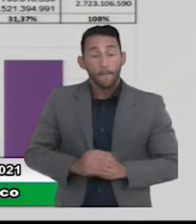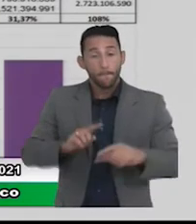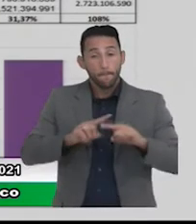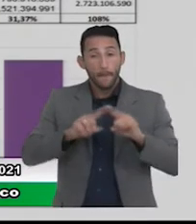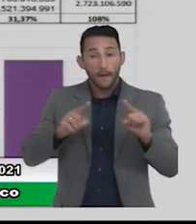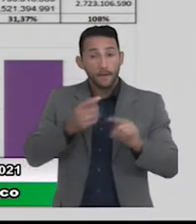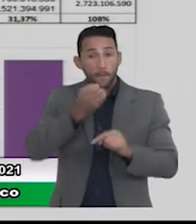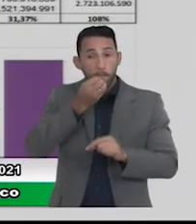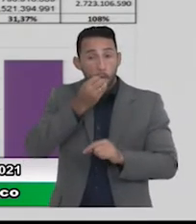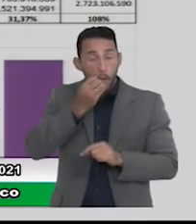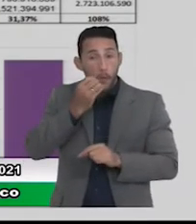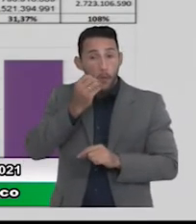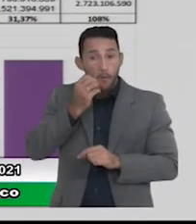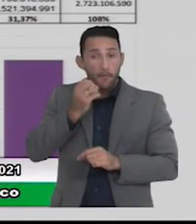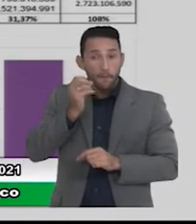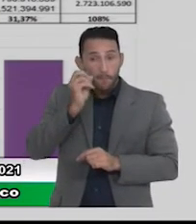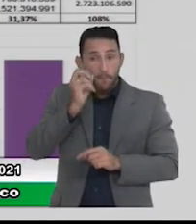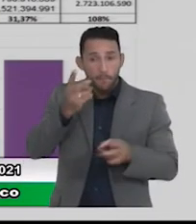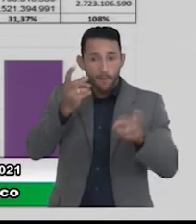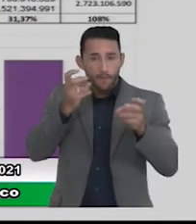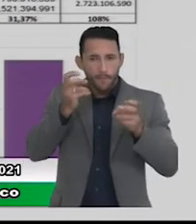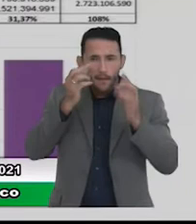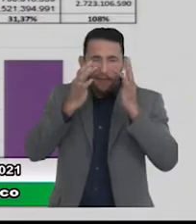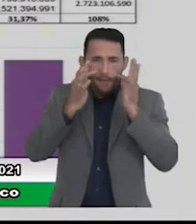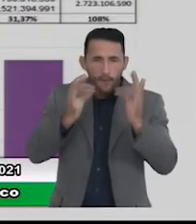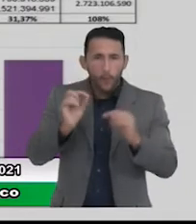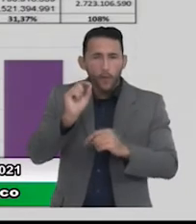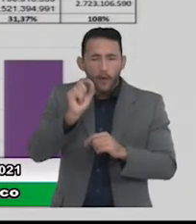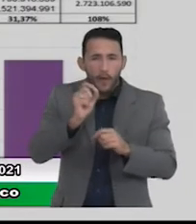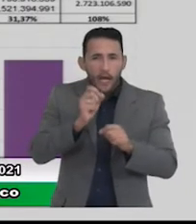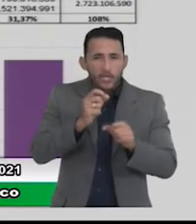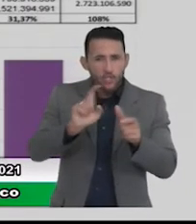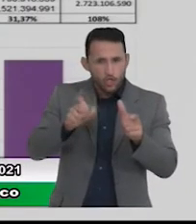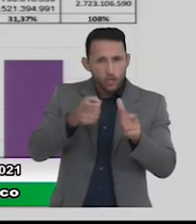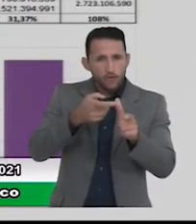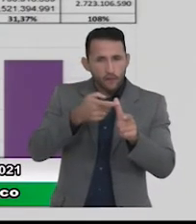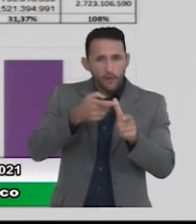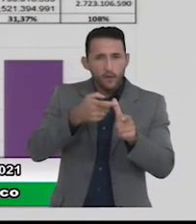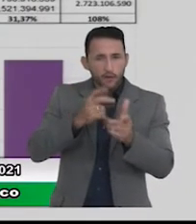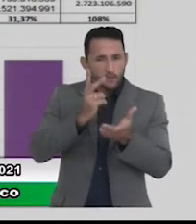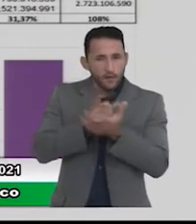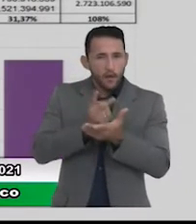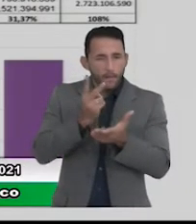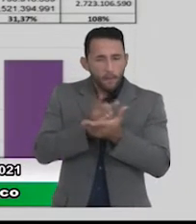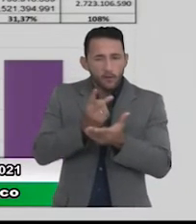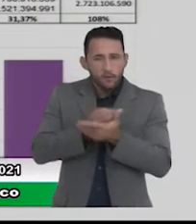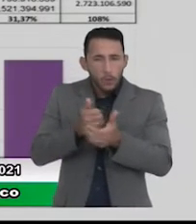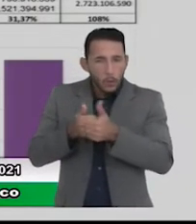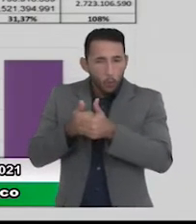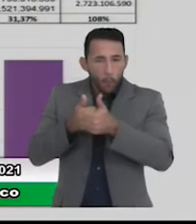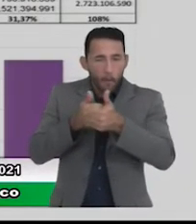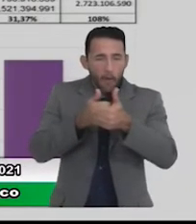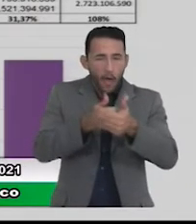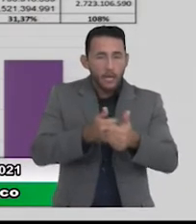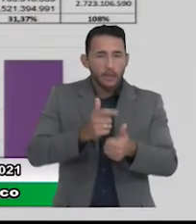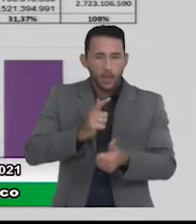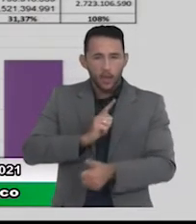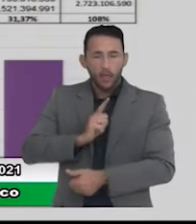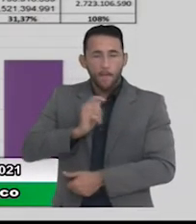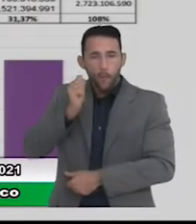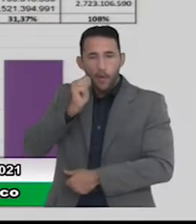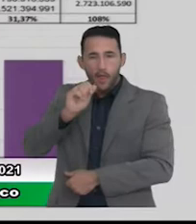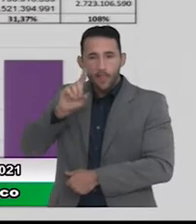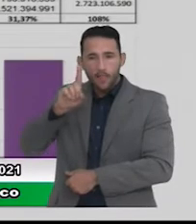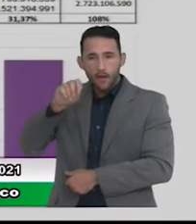nossa dívida ela é monitorada a gente acompanha o Bruno está bem à frente agora e com a Daniela aqui também diretora das